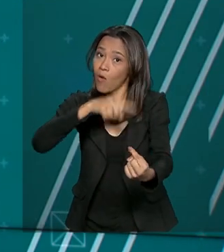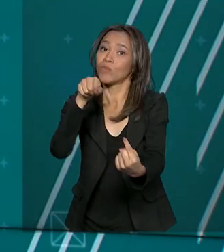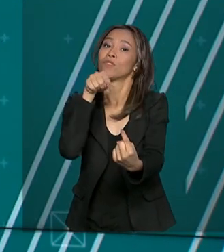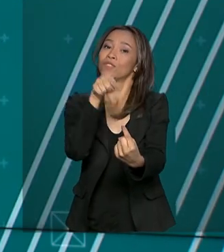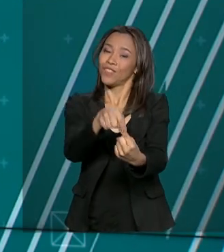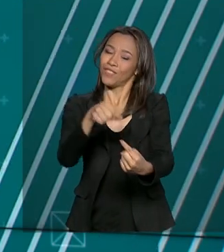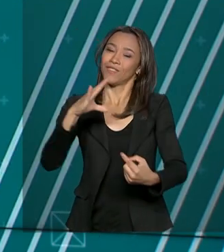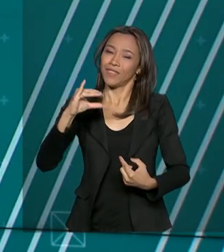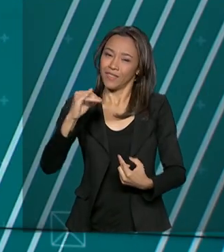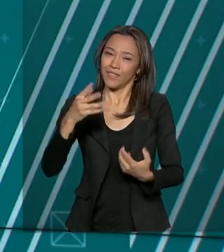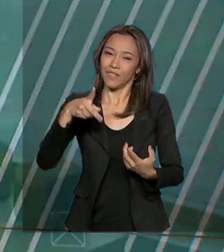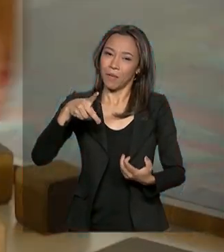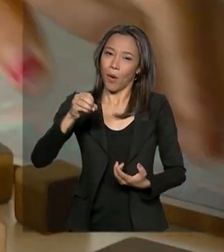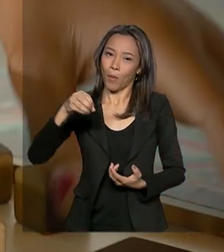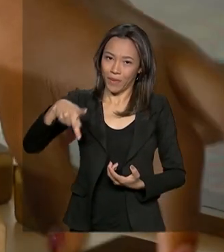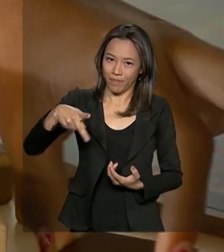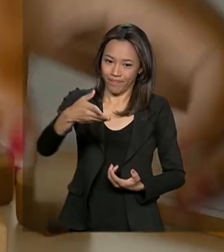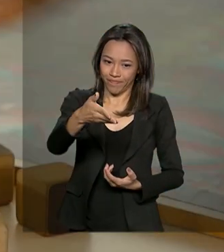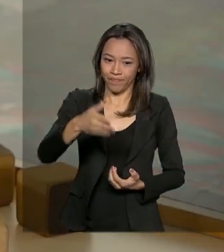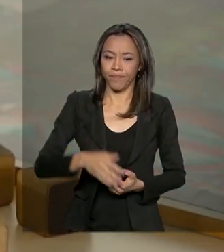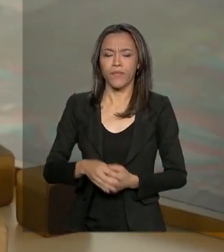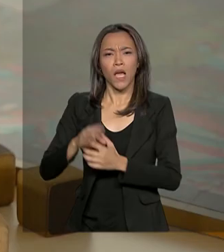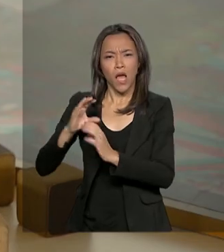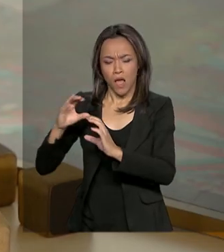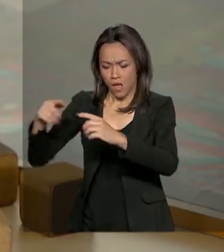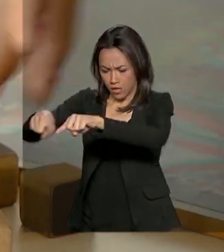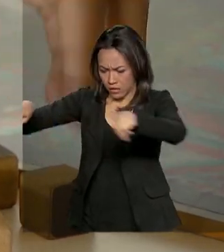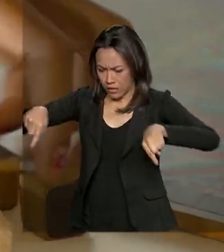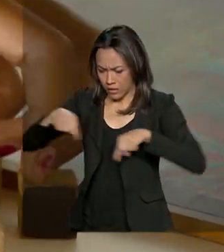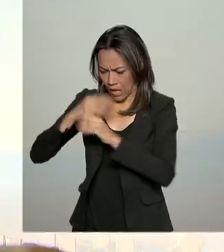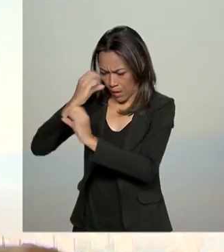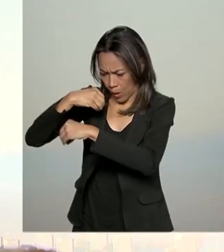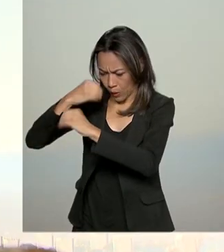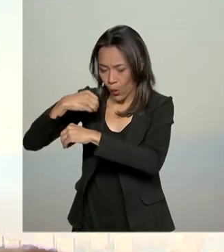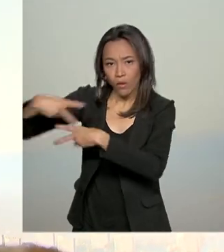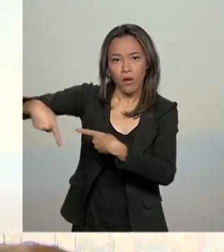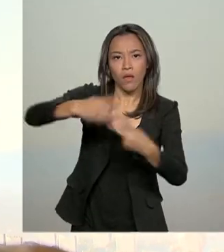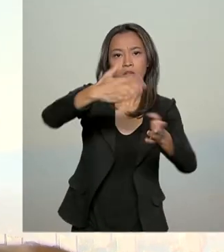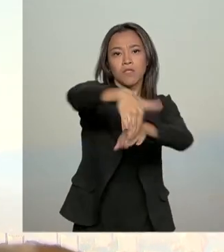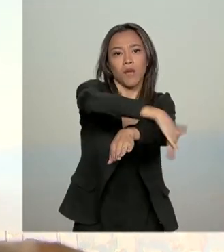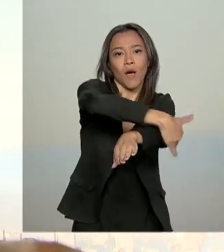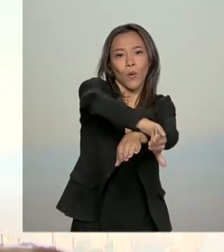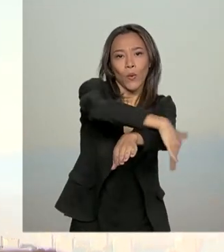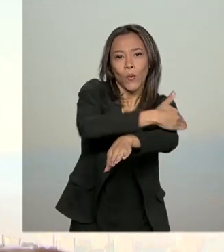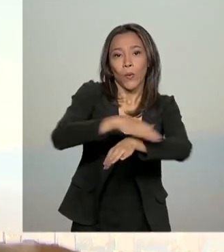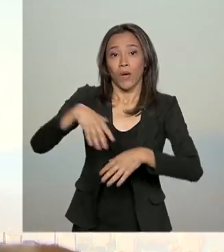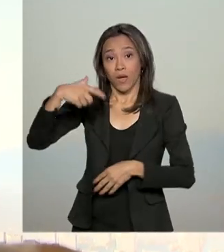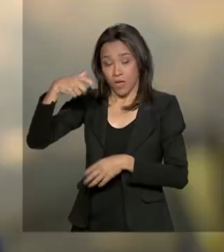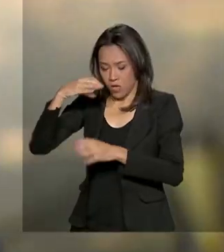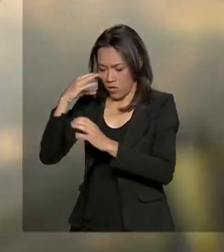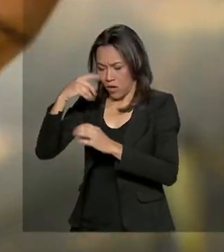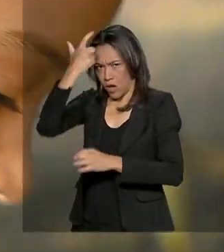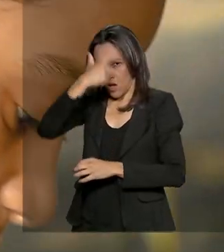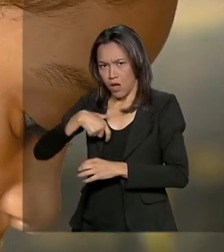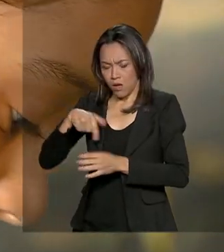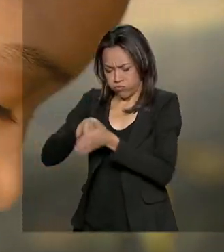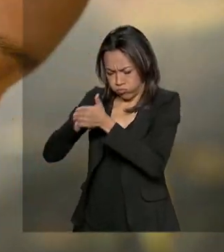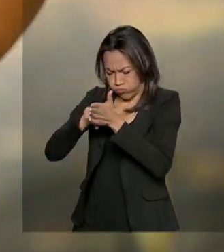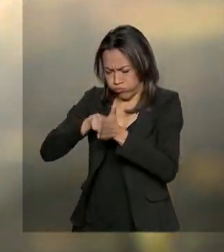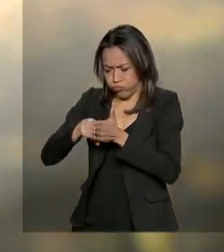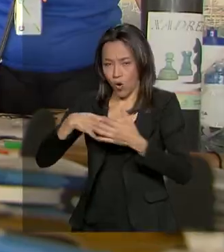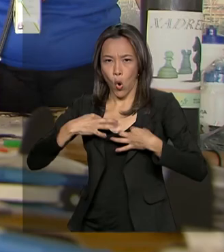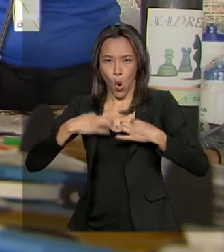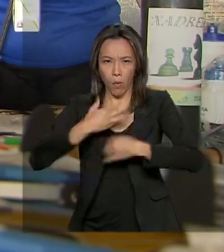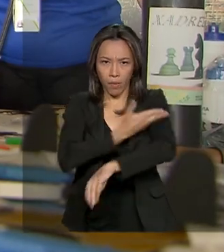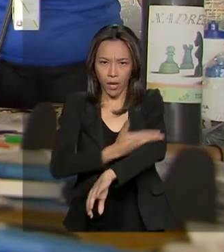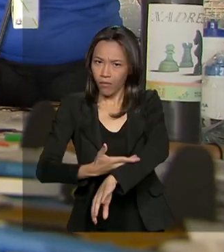Ciência Pop. Dos laboratórios para as ruas, e os cientistas não usam jaleco. São esses pequenos